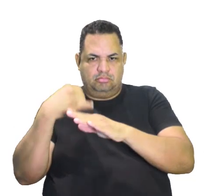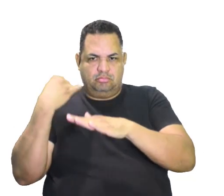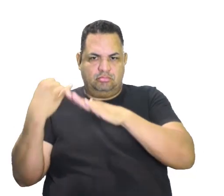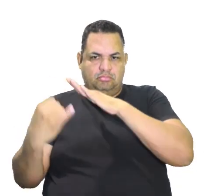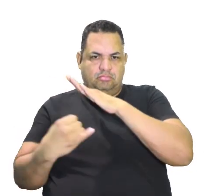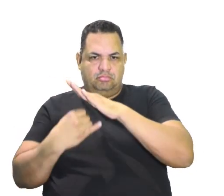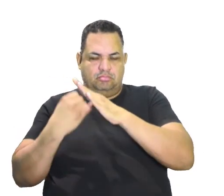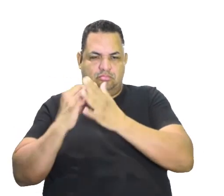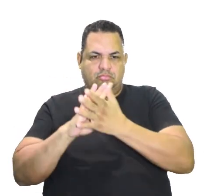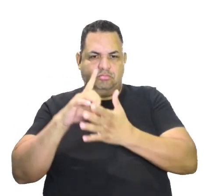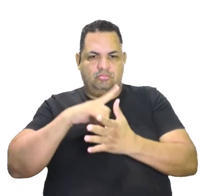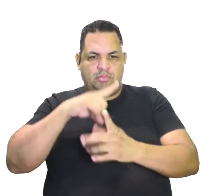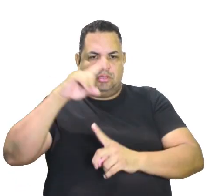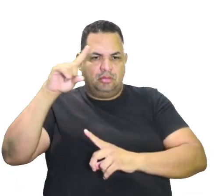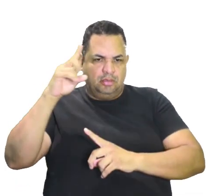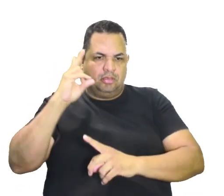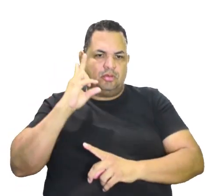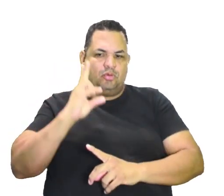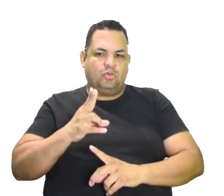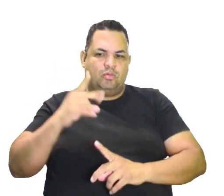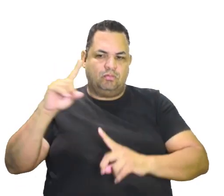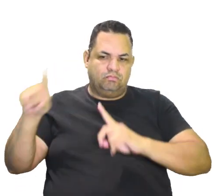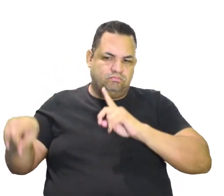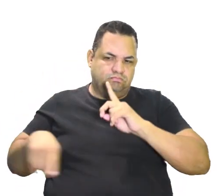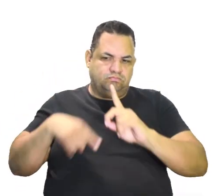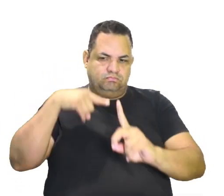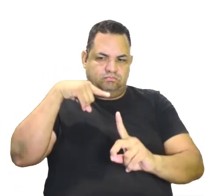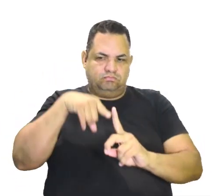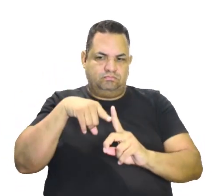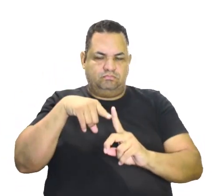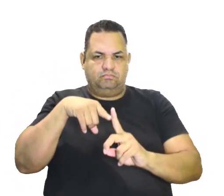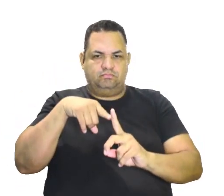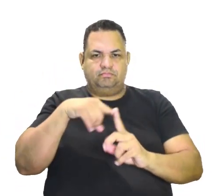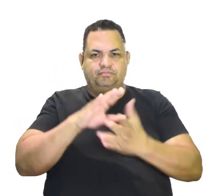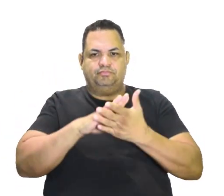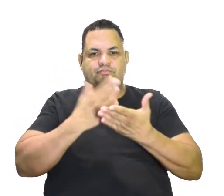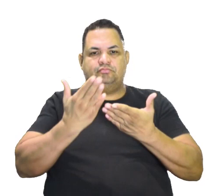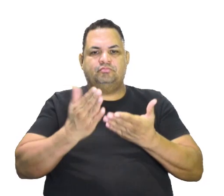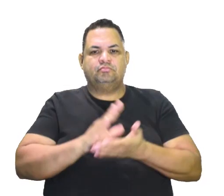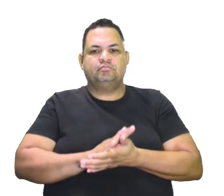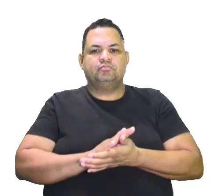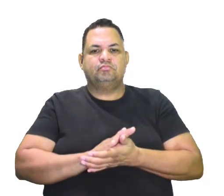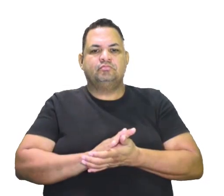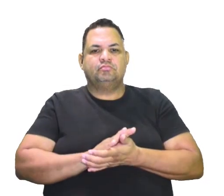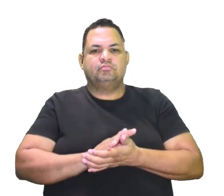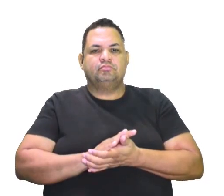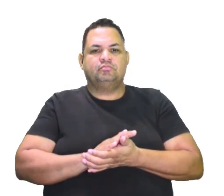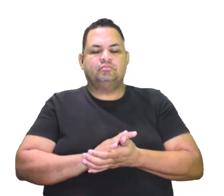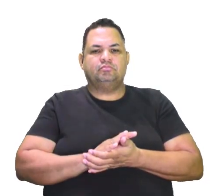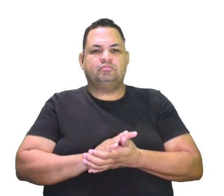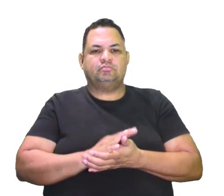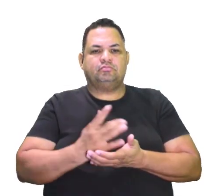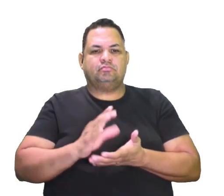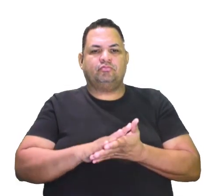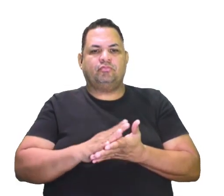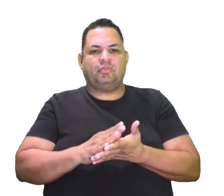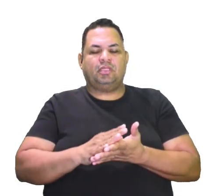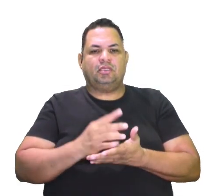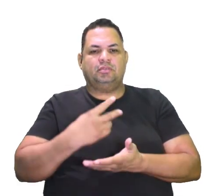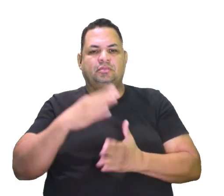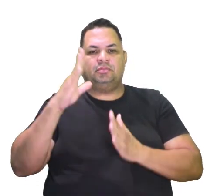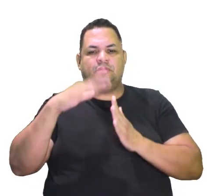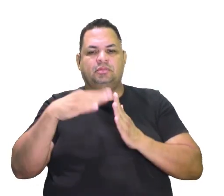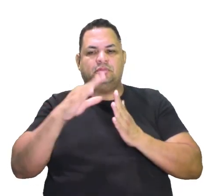Instituições que trabalharam no mesmo tipo de aula, de estudo, né? Então, Academia Real de